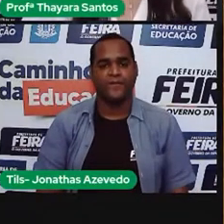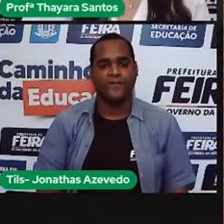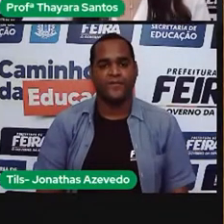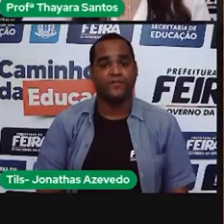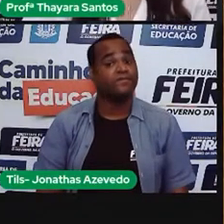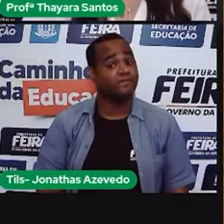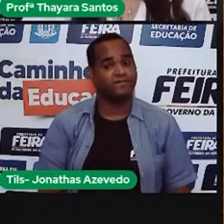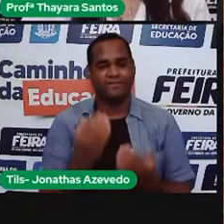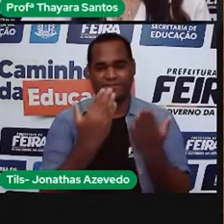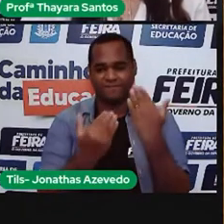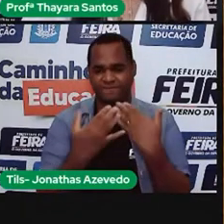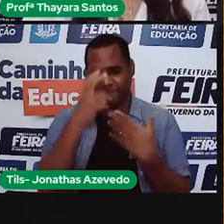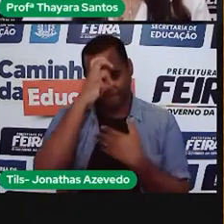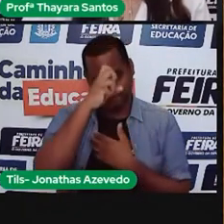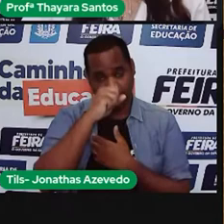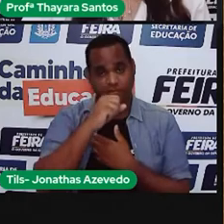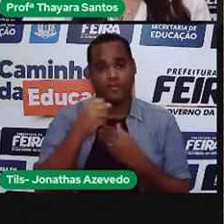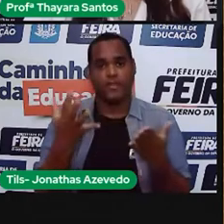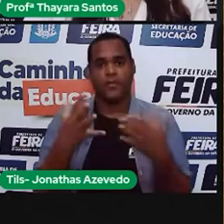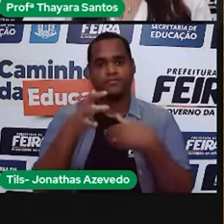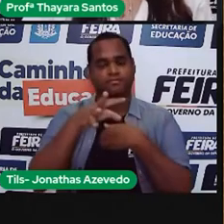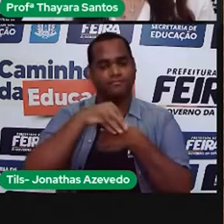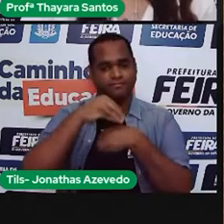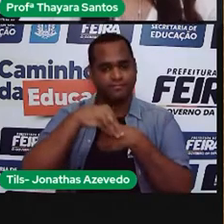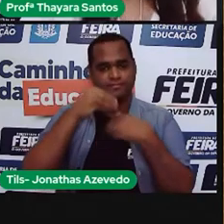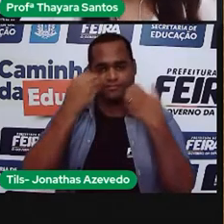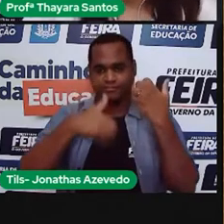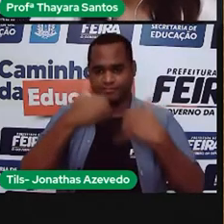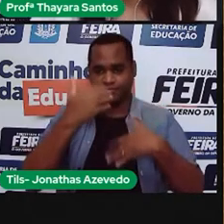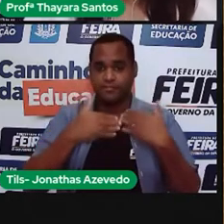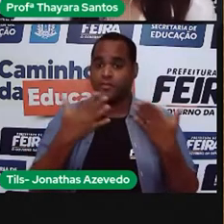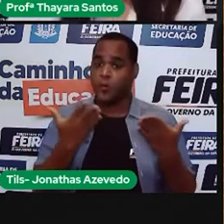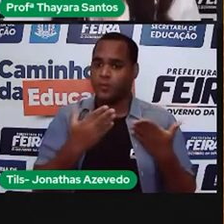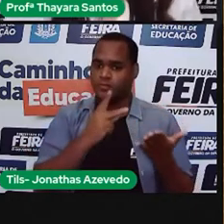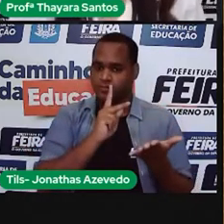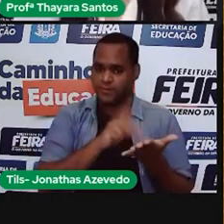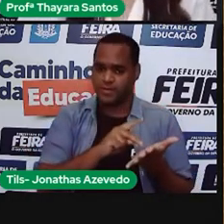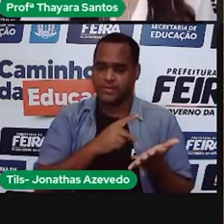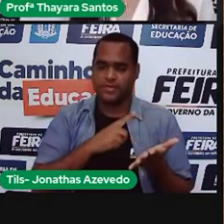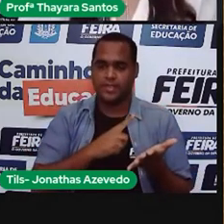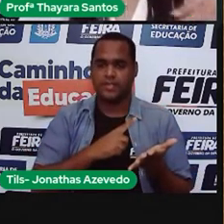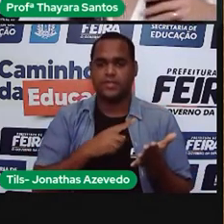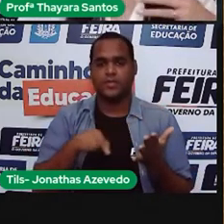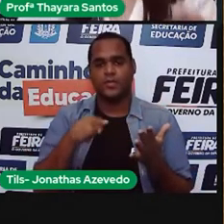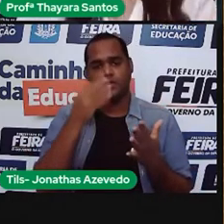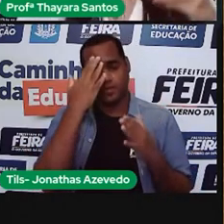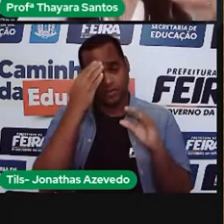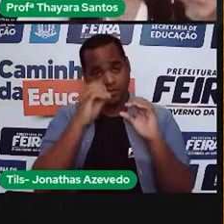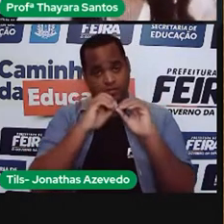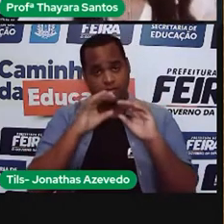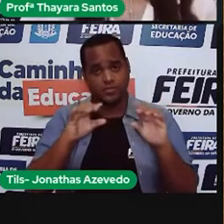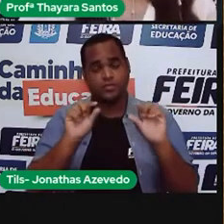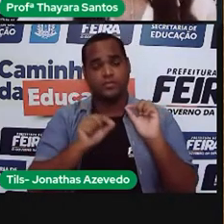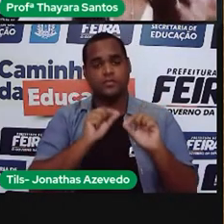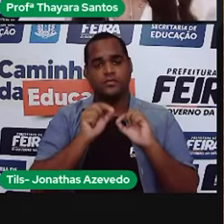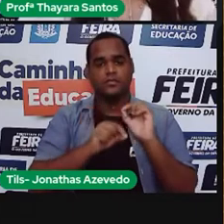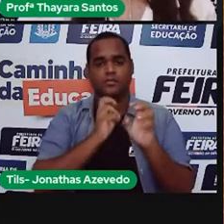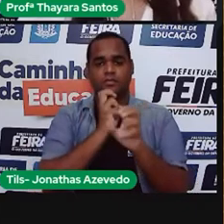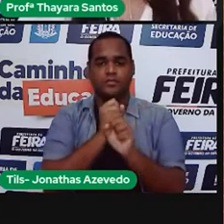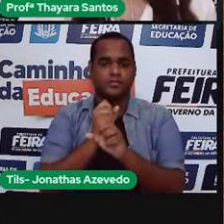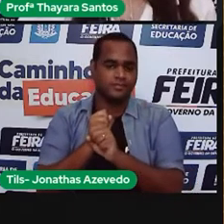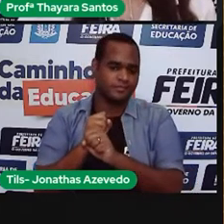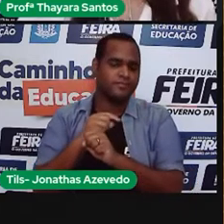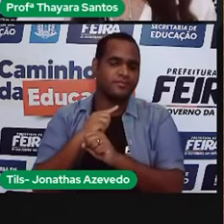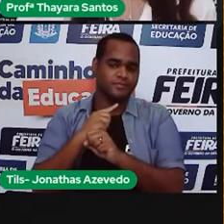Vamos lá. Então, eu trouxe para vocês aqui um dado bem atual para vocês entenderem como é que é calculado essas